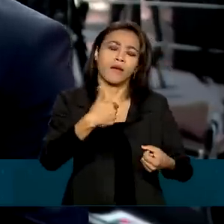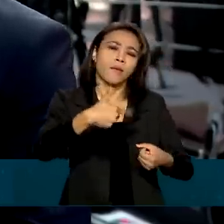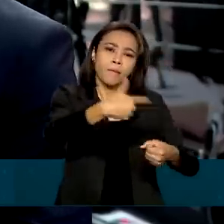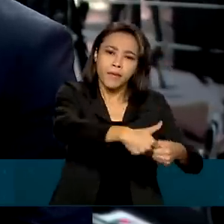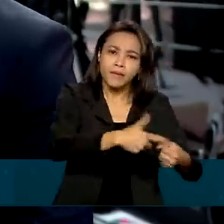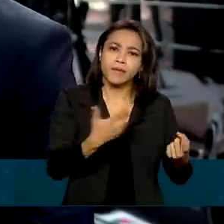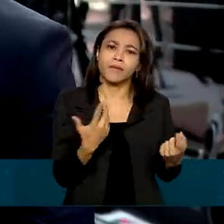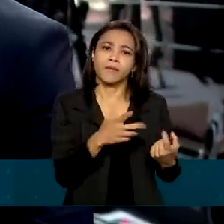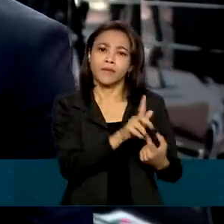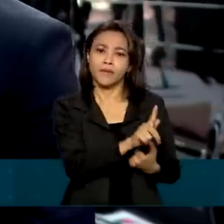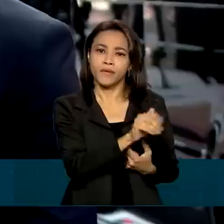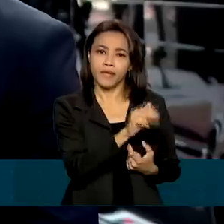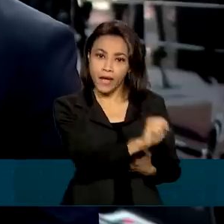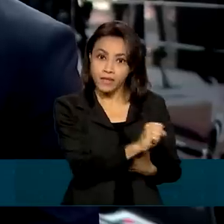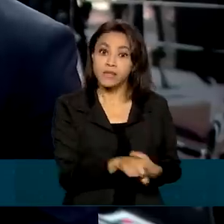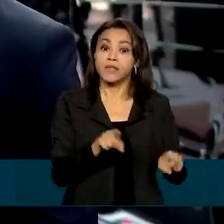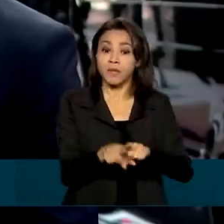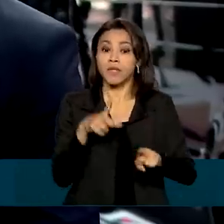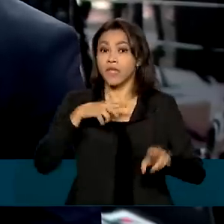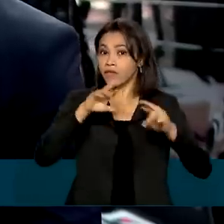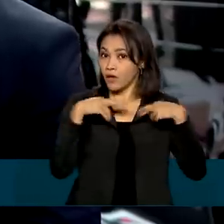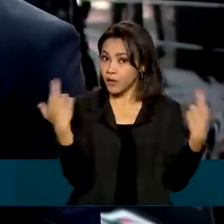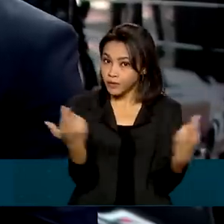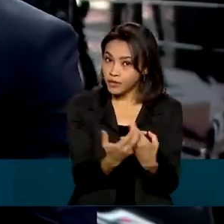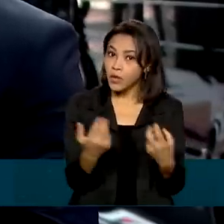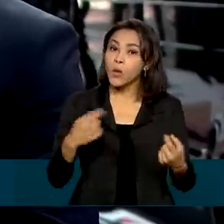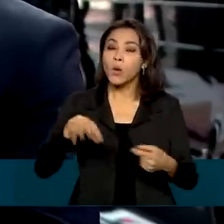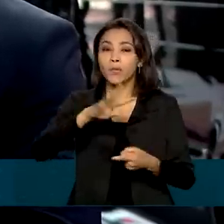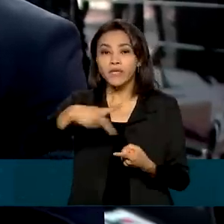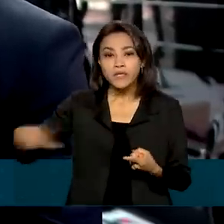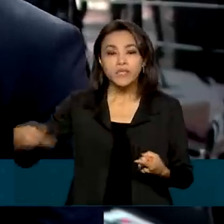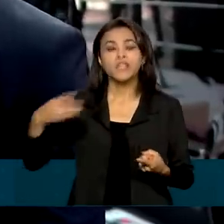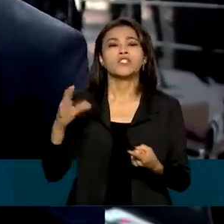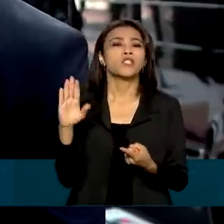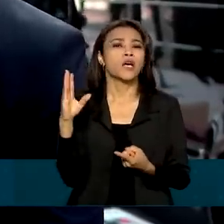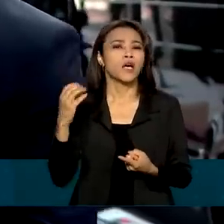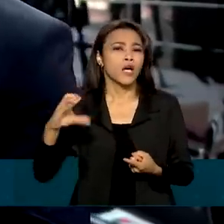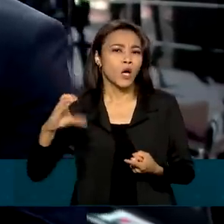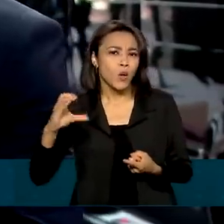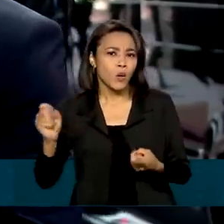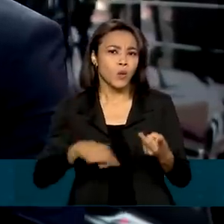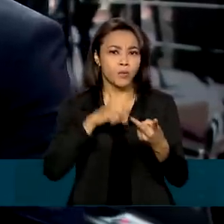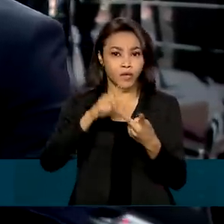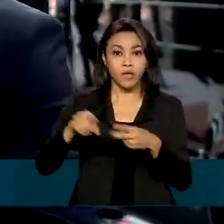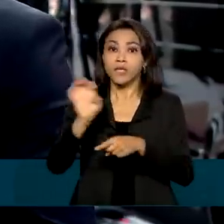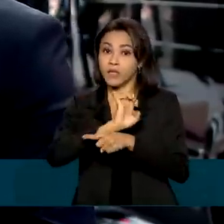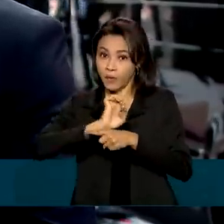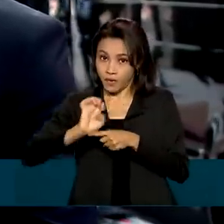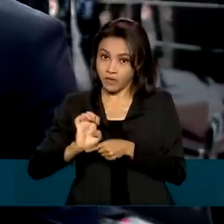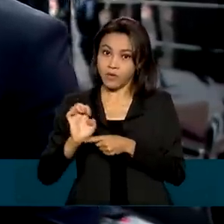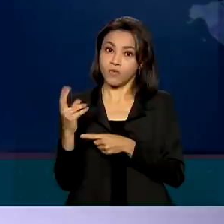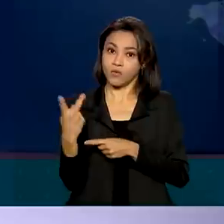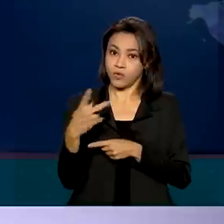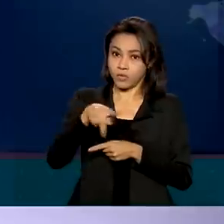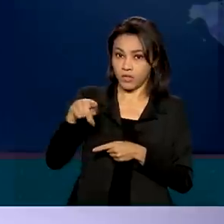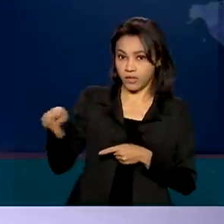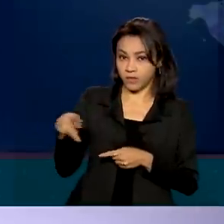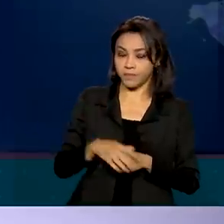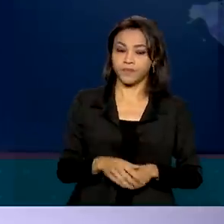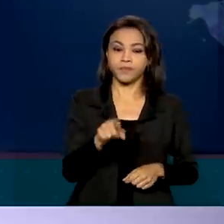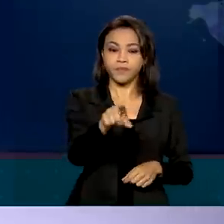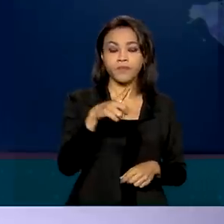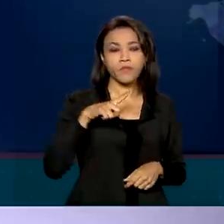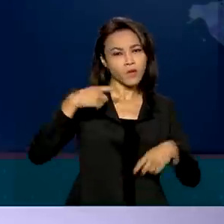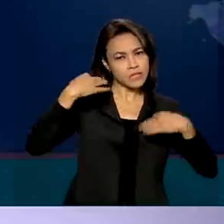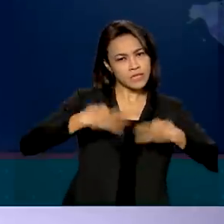participou de reuniões bilaterais com os presidentes da Colômbia, Ivan Duque, e do Equador, Guilherme Olaço. Tenho certeza